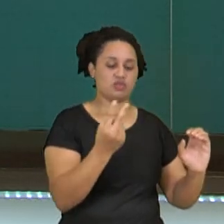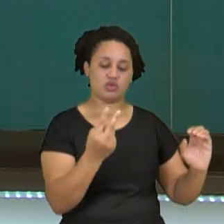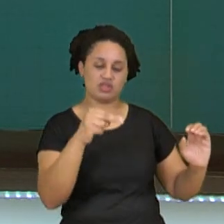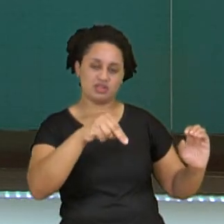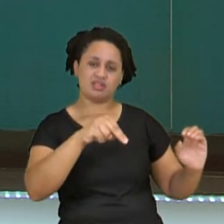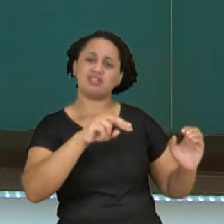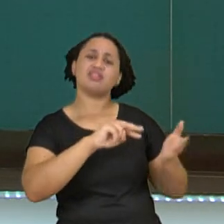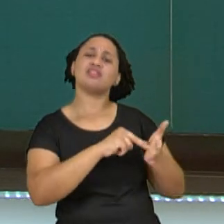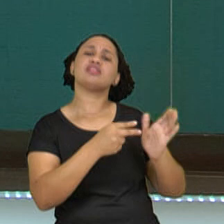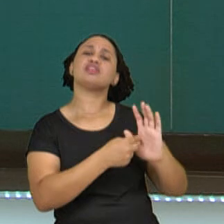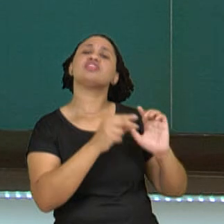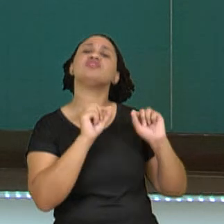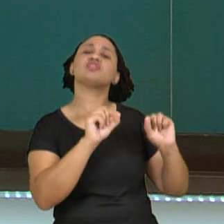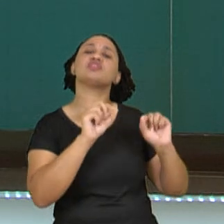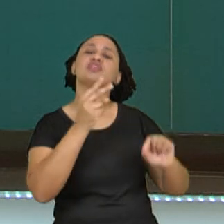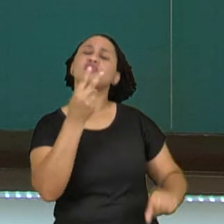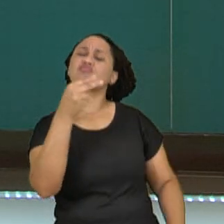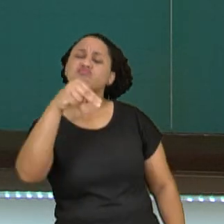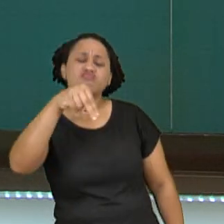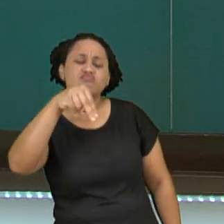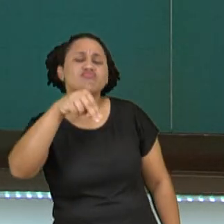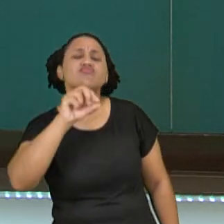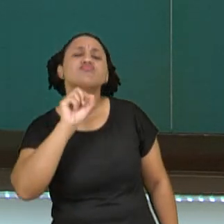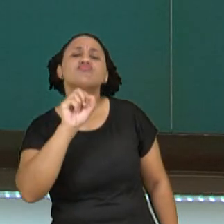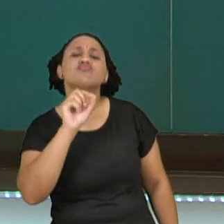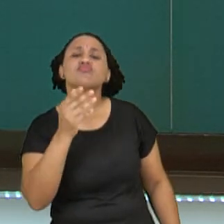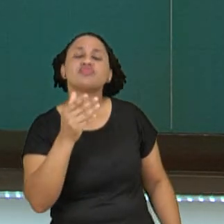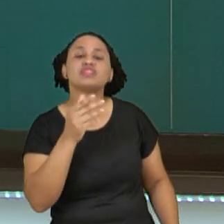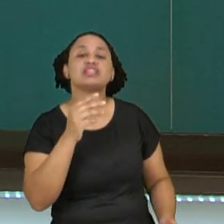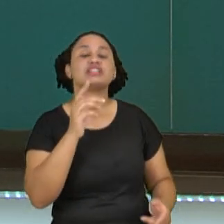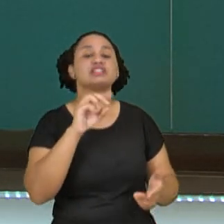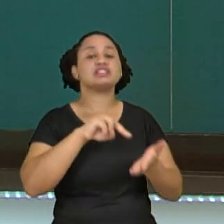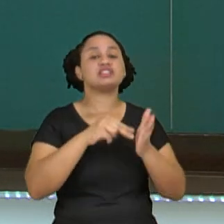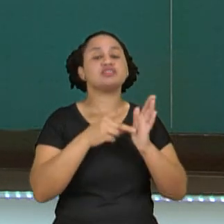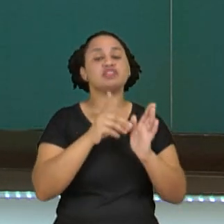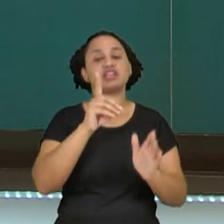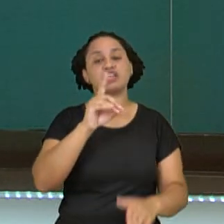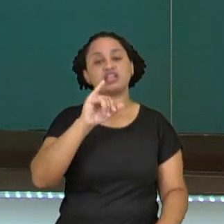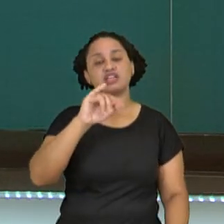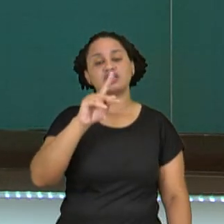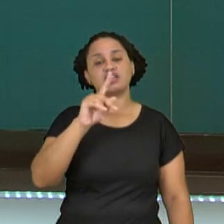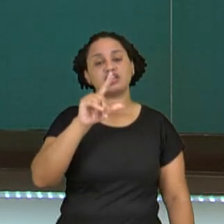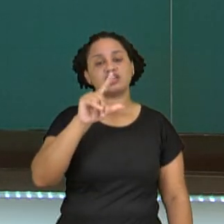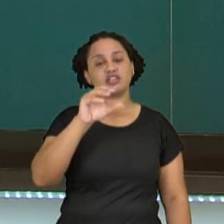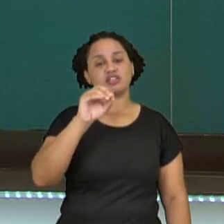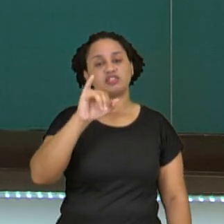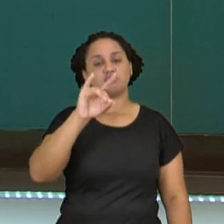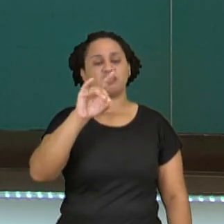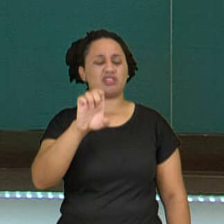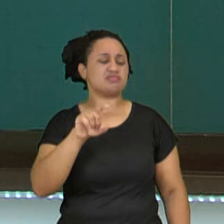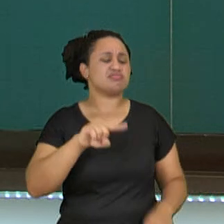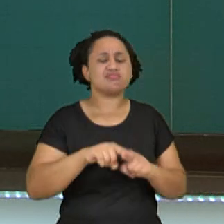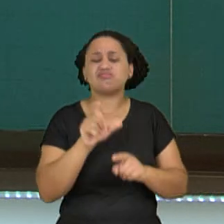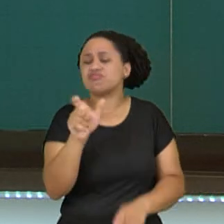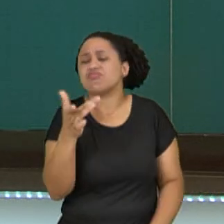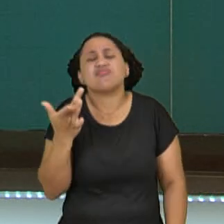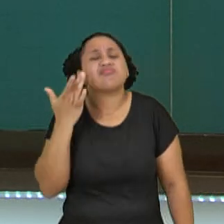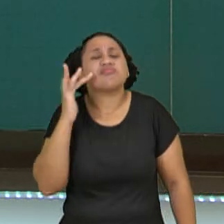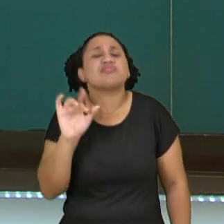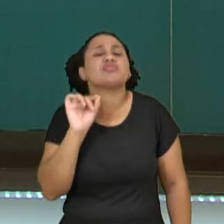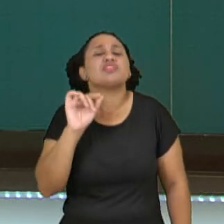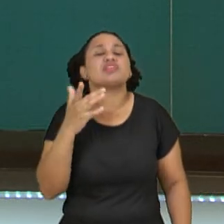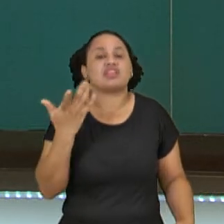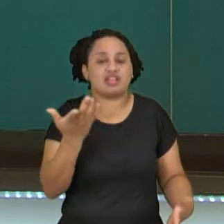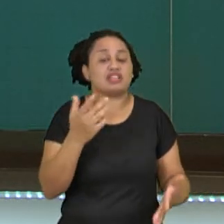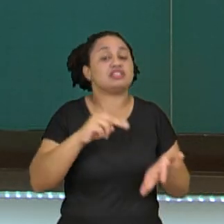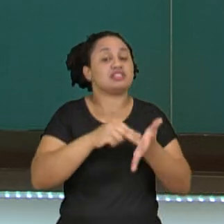2N? 2N significa que é uma célula diploide. Tá, professora, mas eu também não sei o que isso significa. Isso significa que